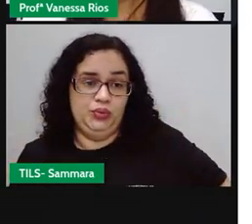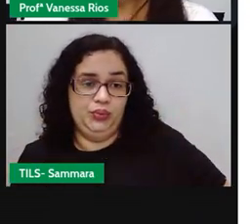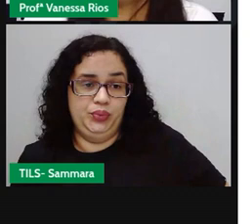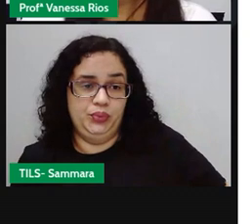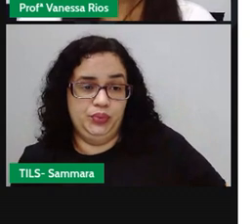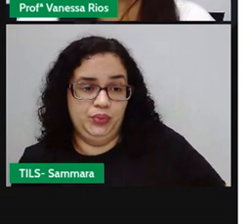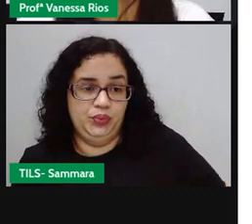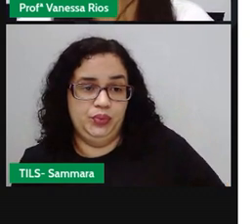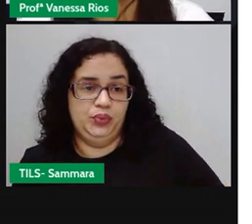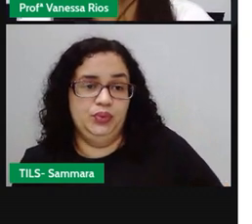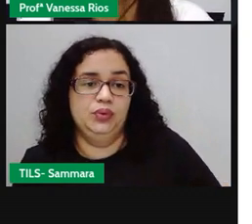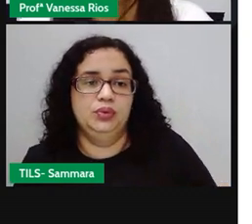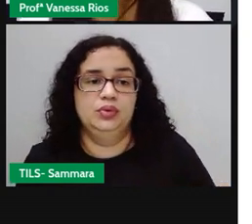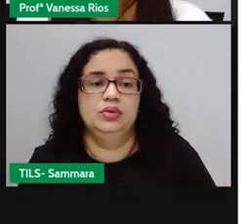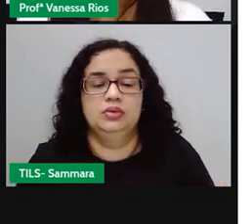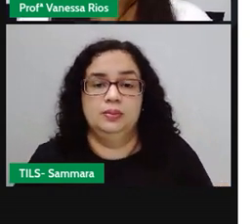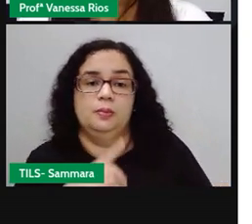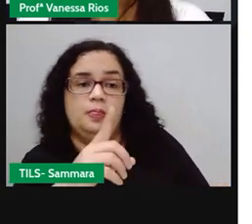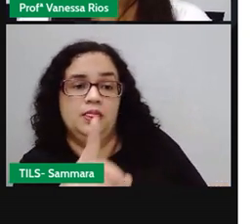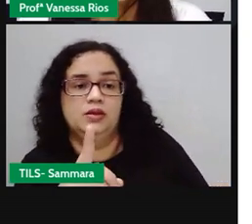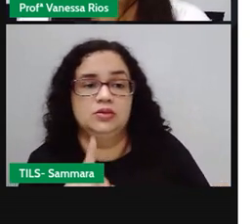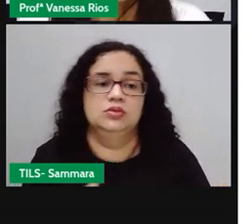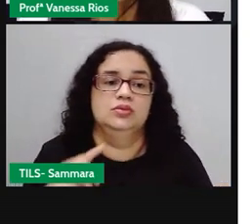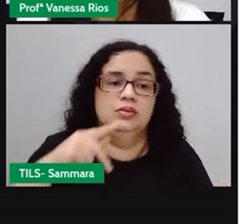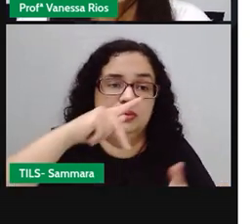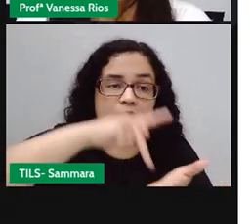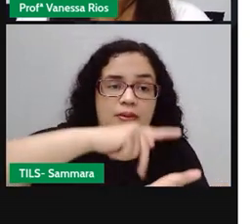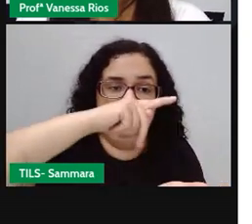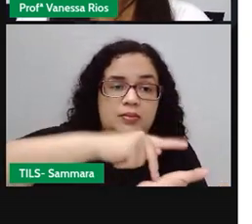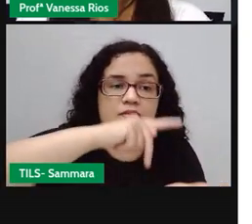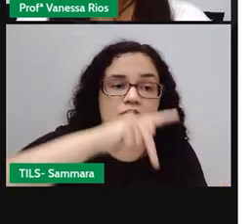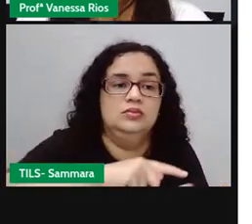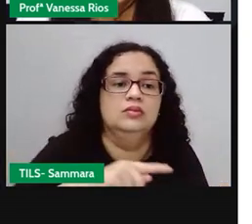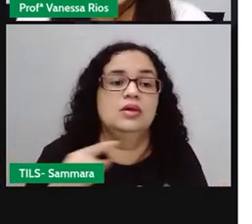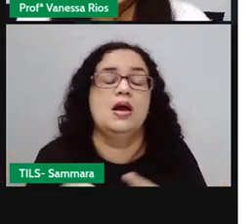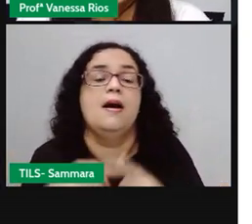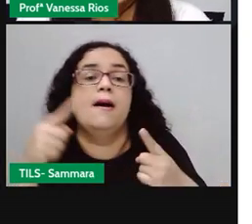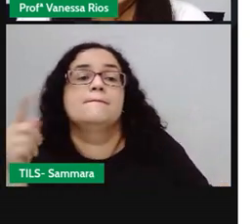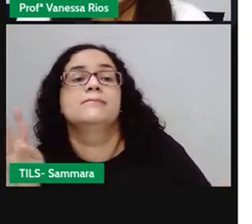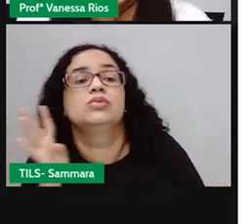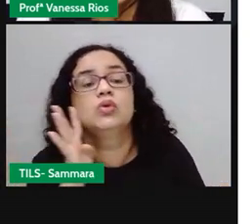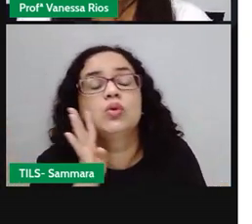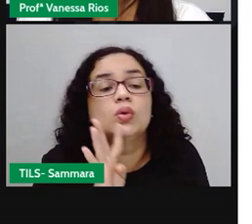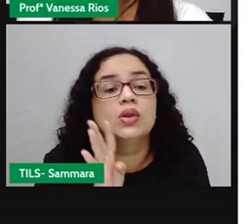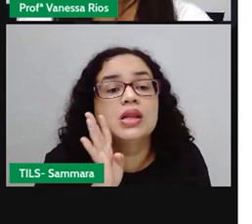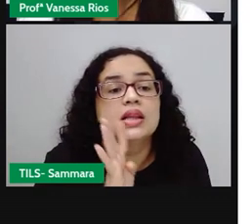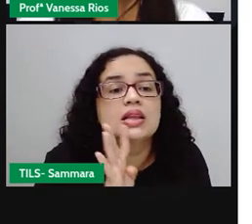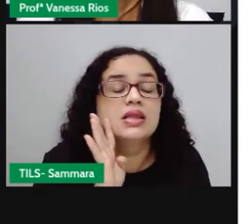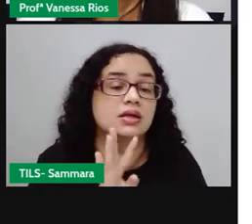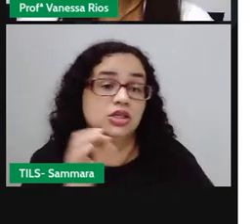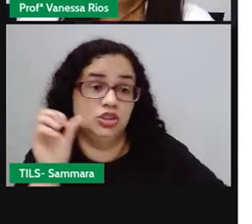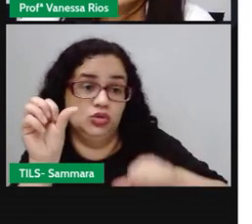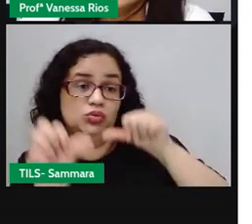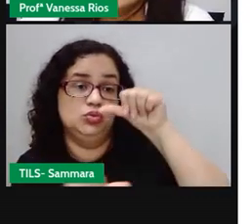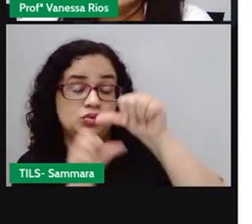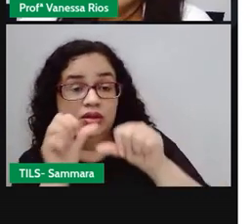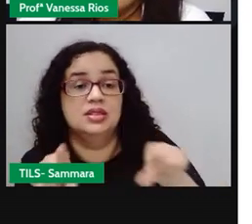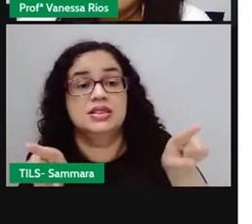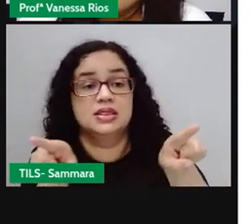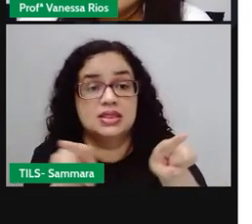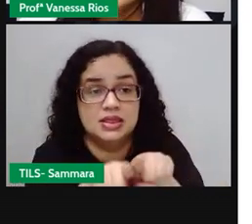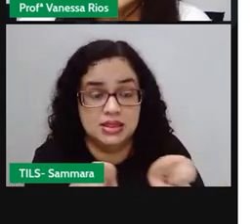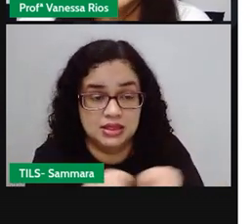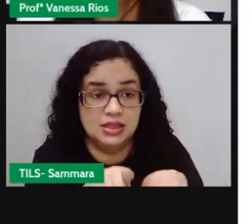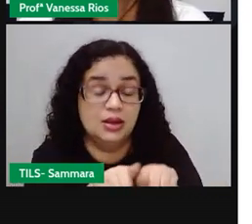ter que ir e voltar pulando de um pé sol. Mas é muito interessante as variações também na